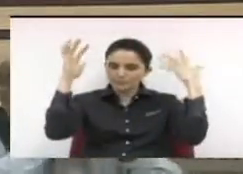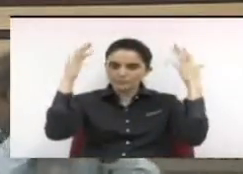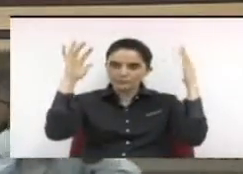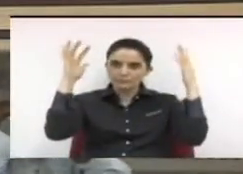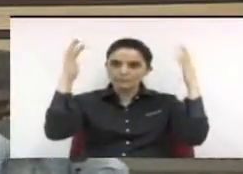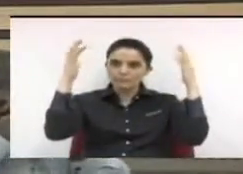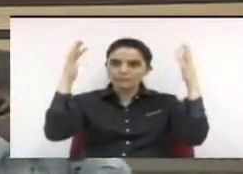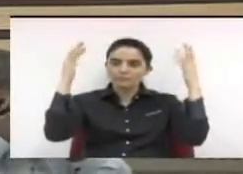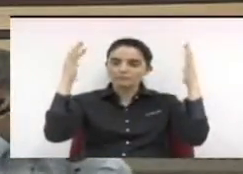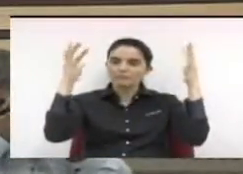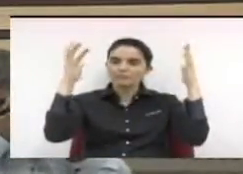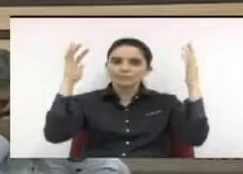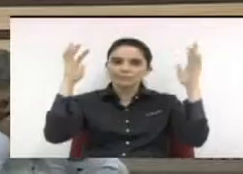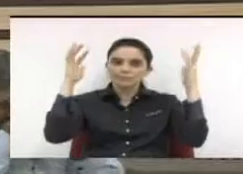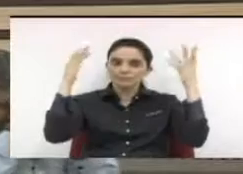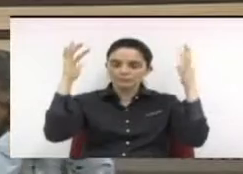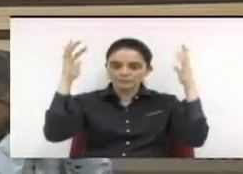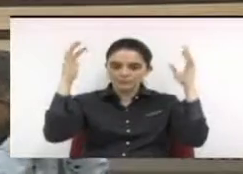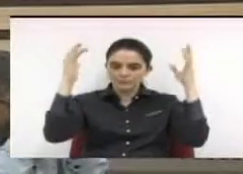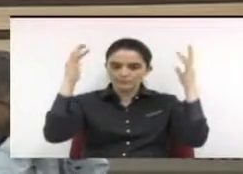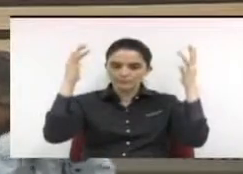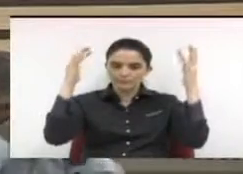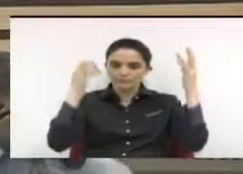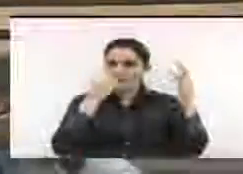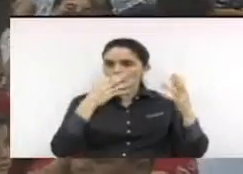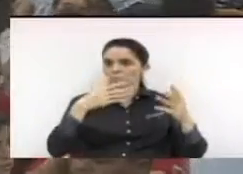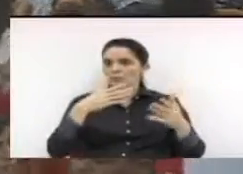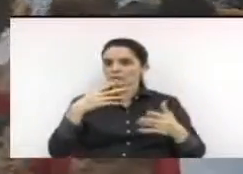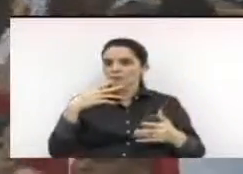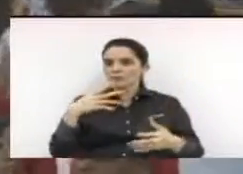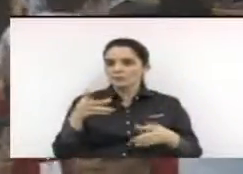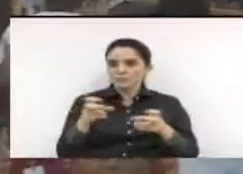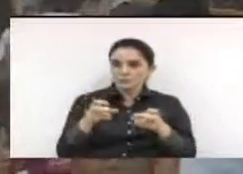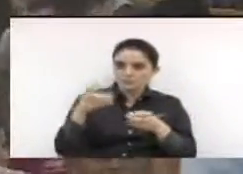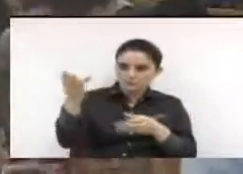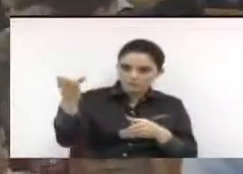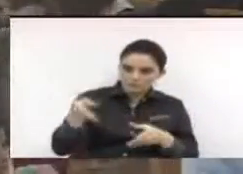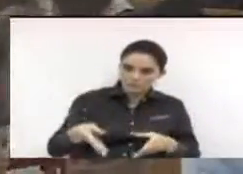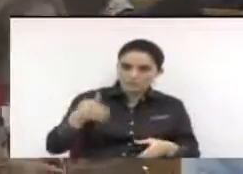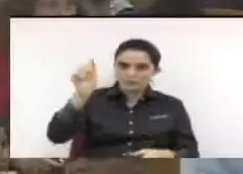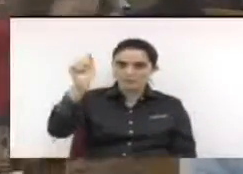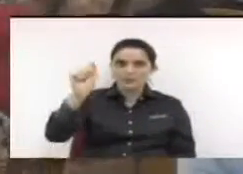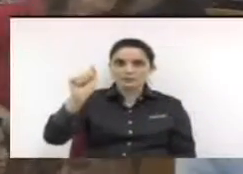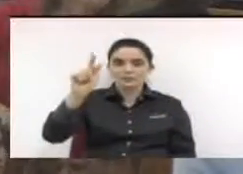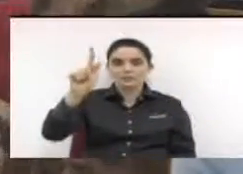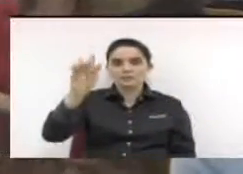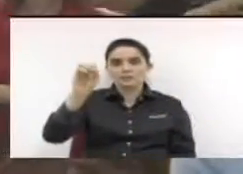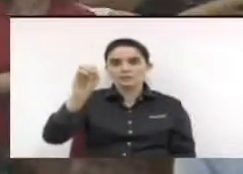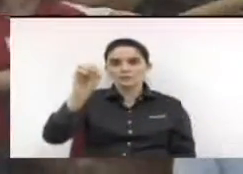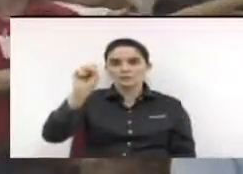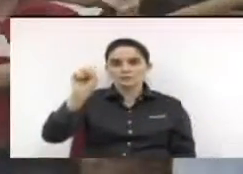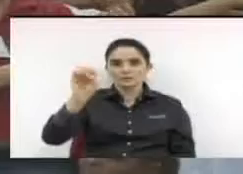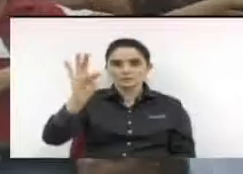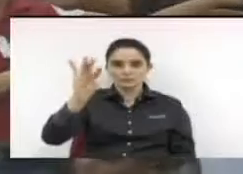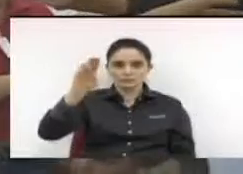senhor Agostinho muito prazer em vê-lo nesta casa aqui meu amigo de longa data muito obrigado